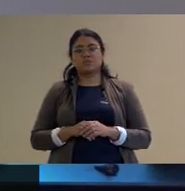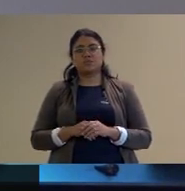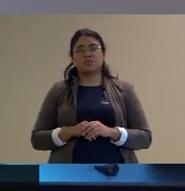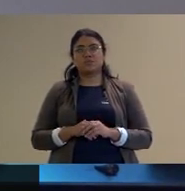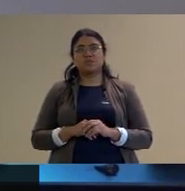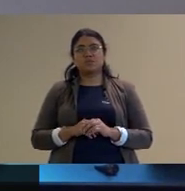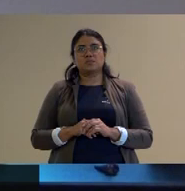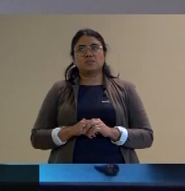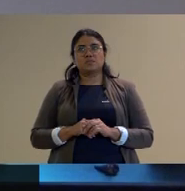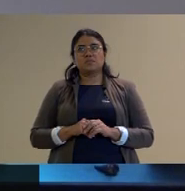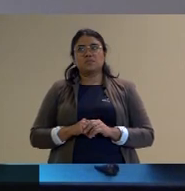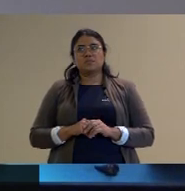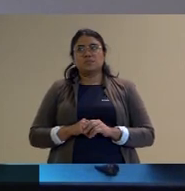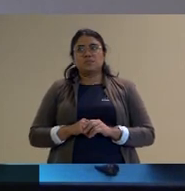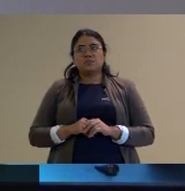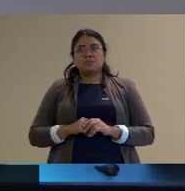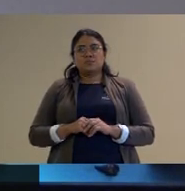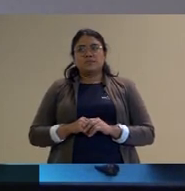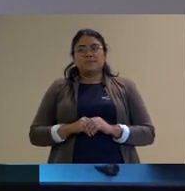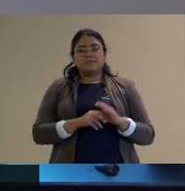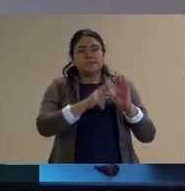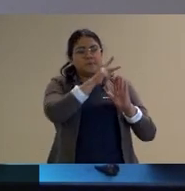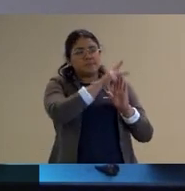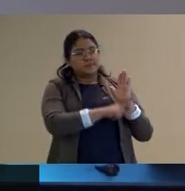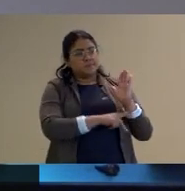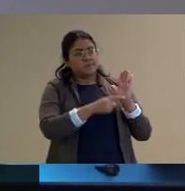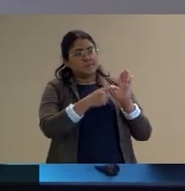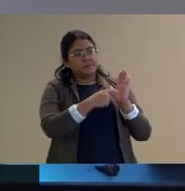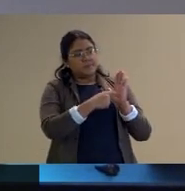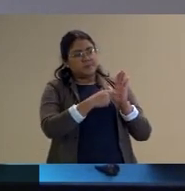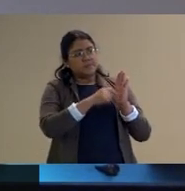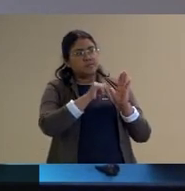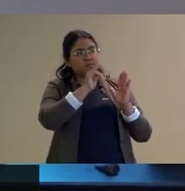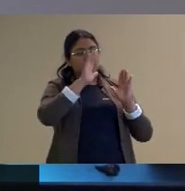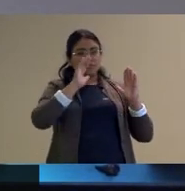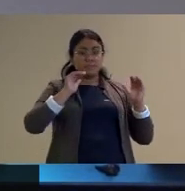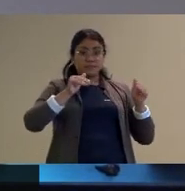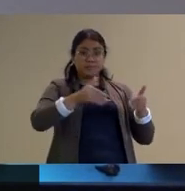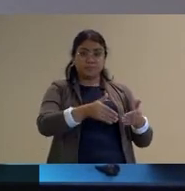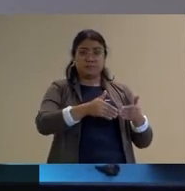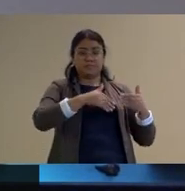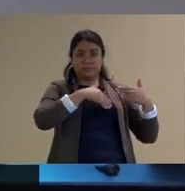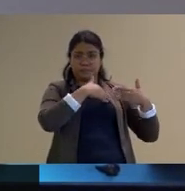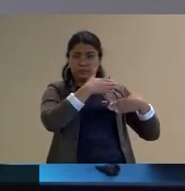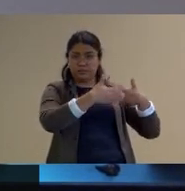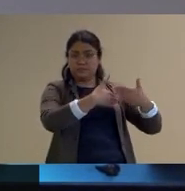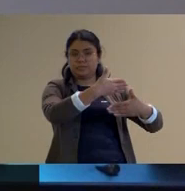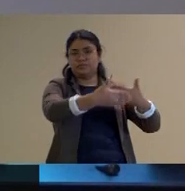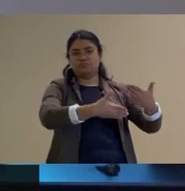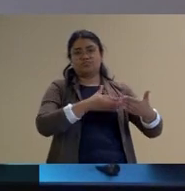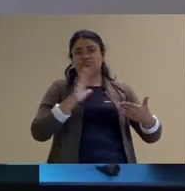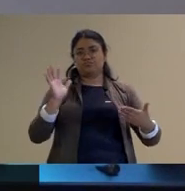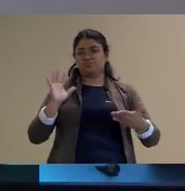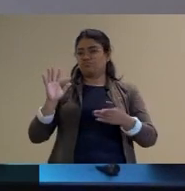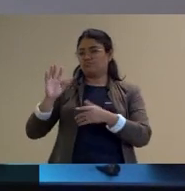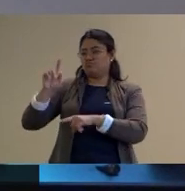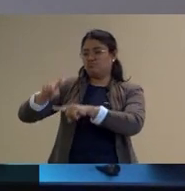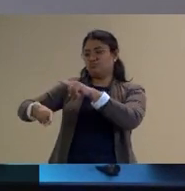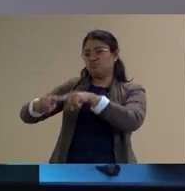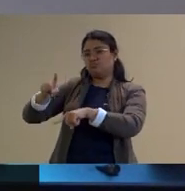então de pensar um pouco esses projetos que estejam mais focados no processo e não no produto